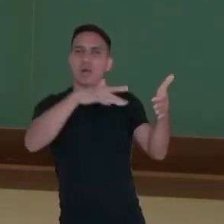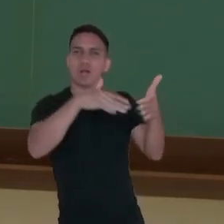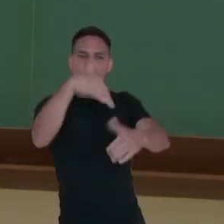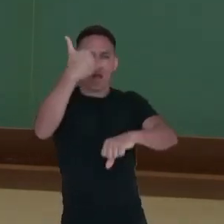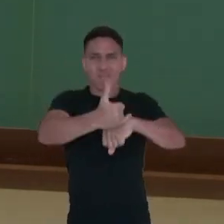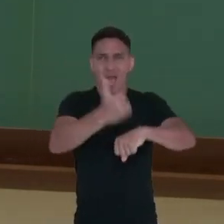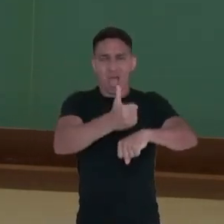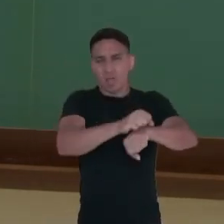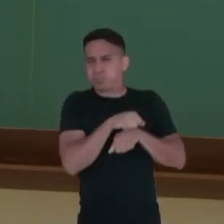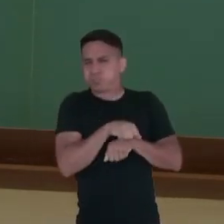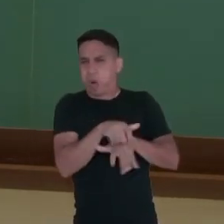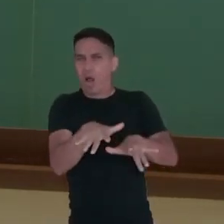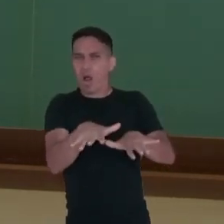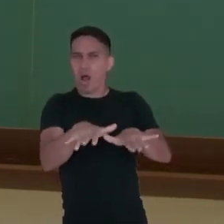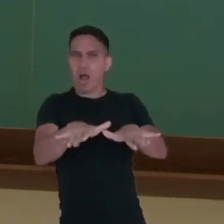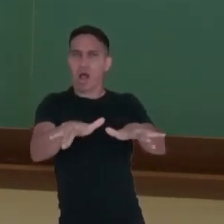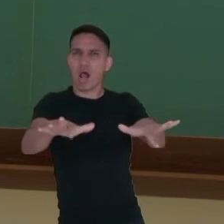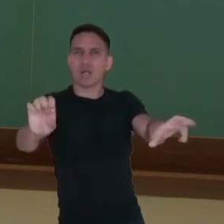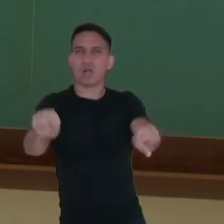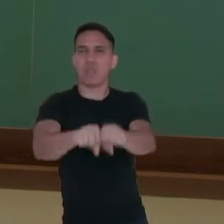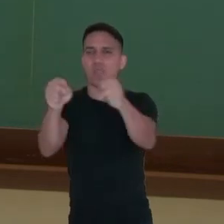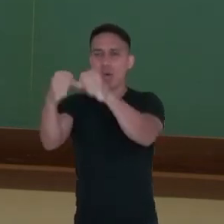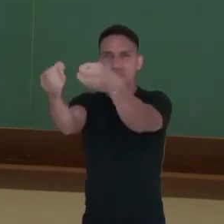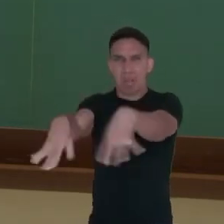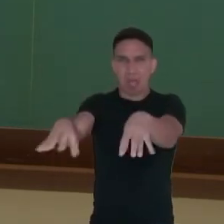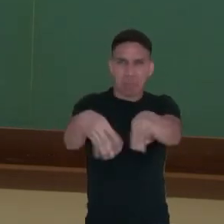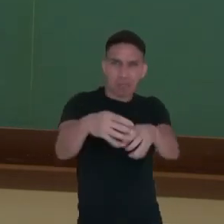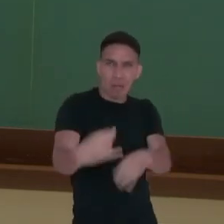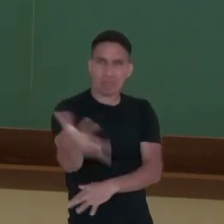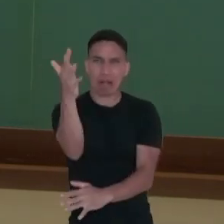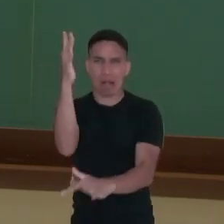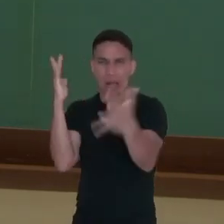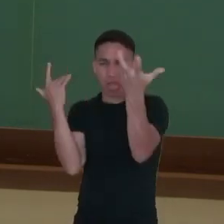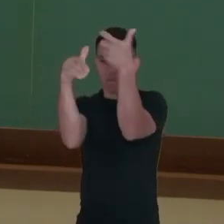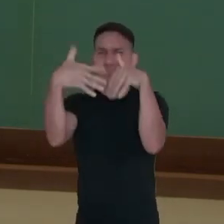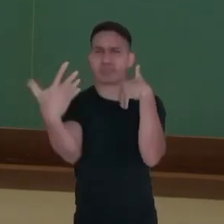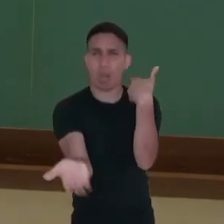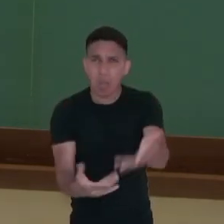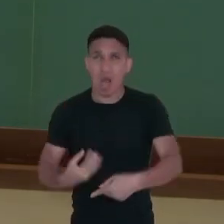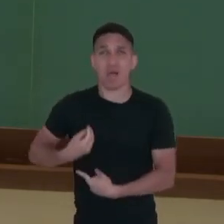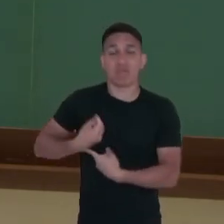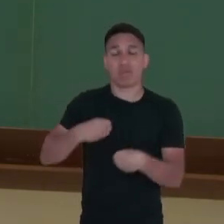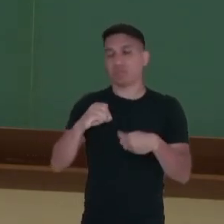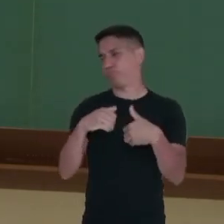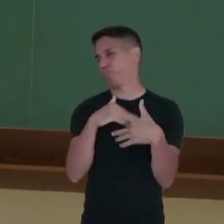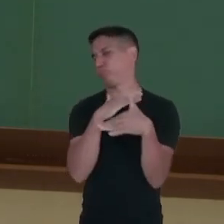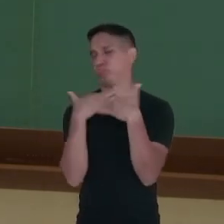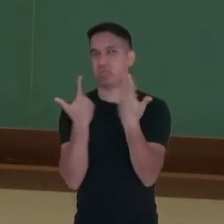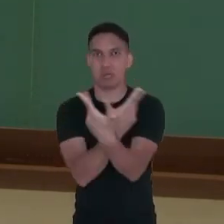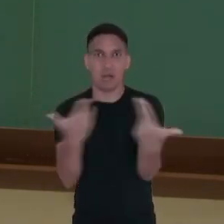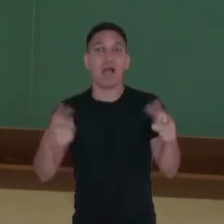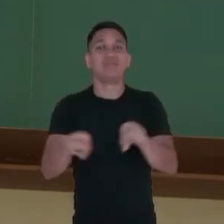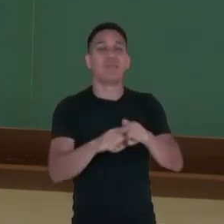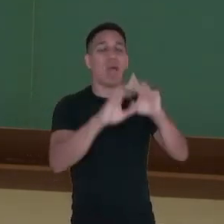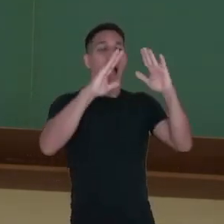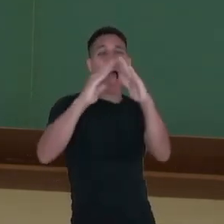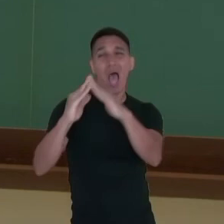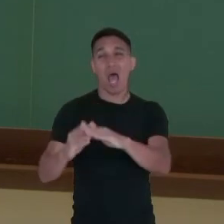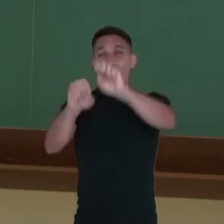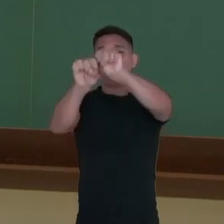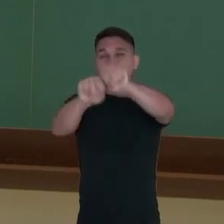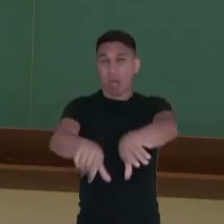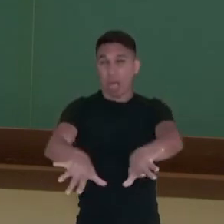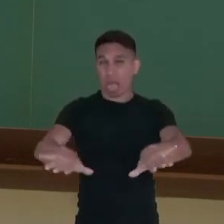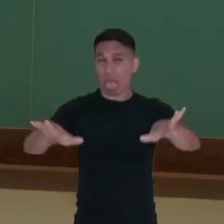estouraram, destruindo o meio ambiente, vida das pessoas, destruindo suas casas, seus lares, destruindo toda uma